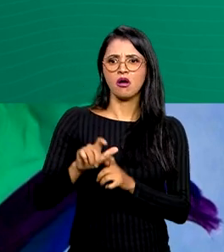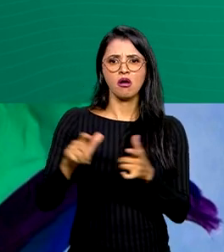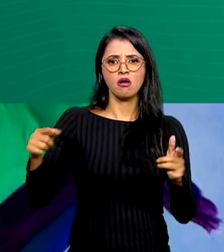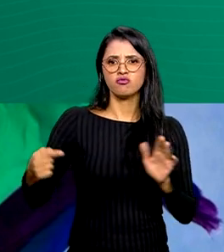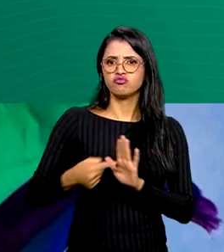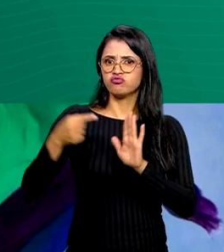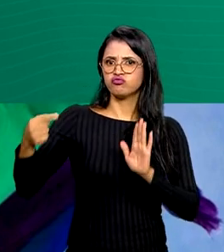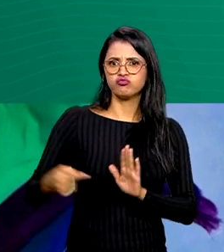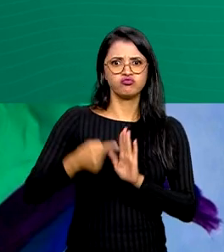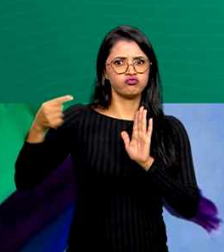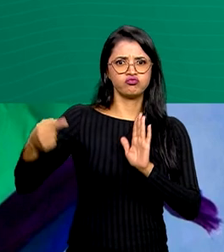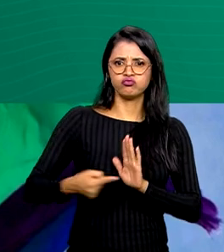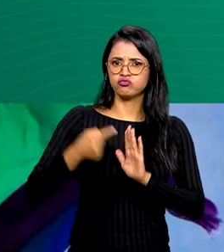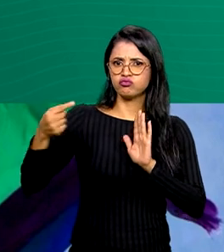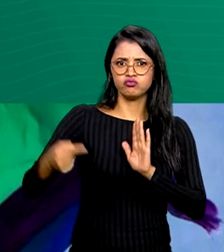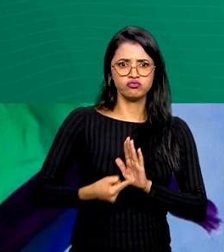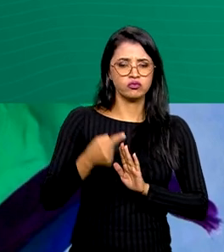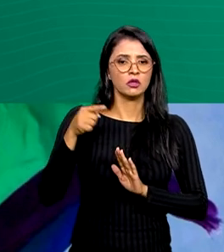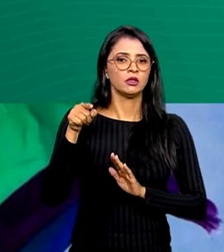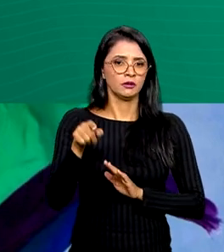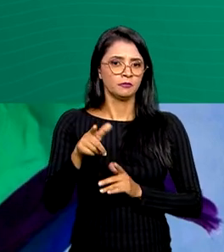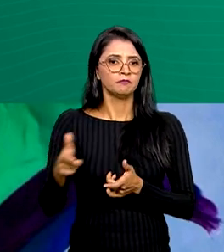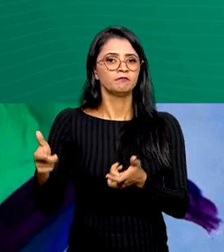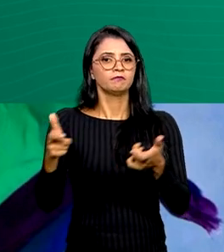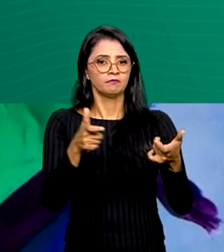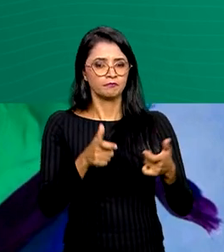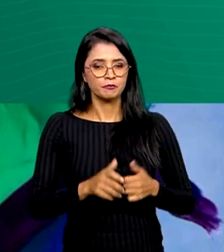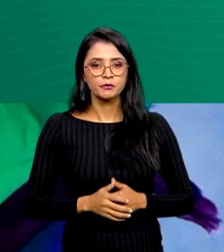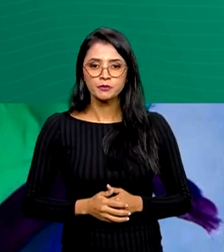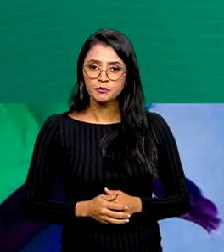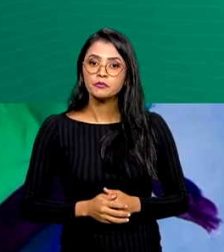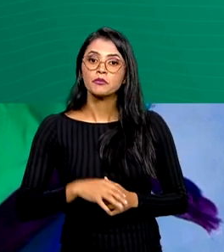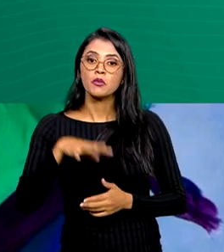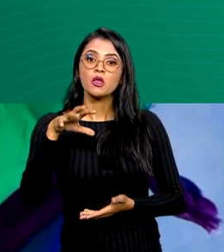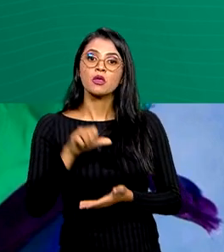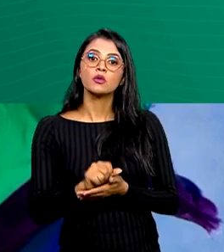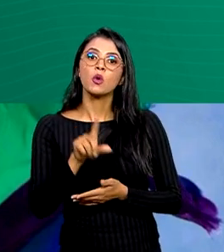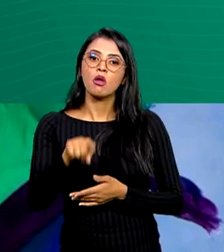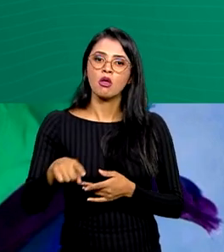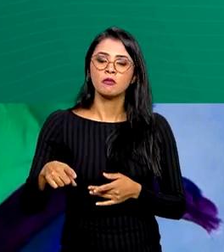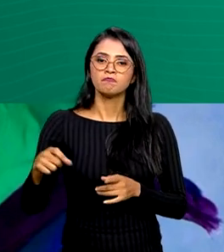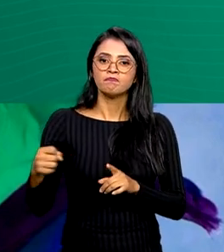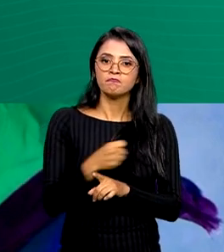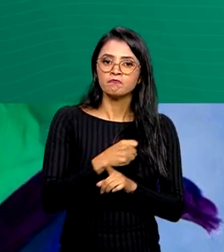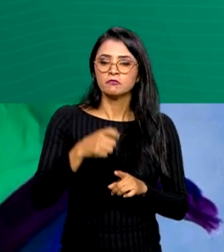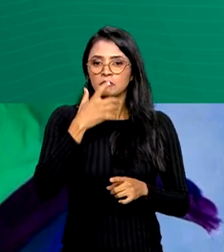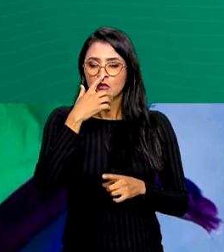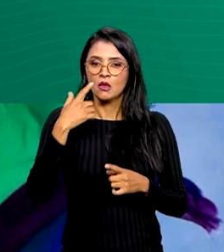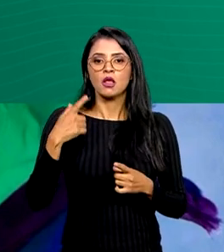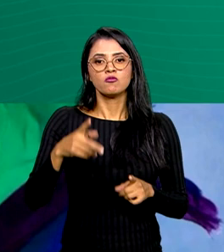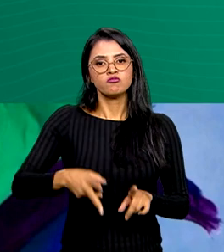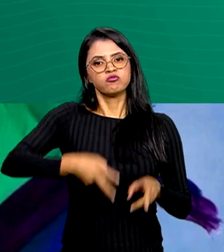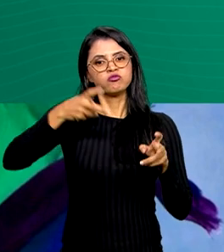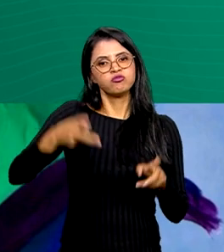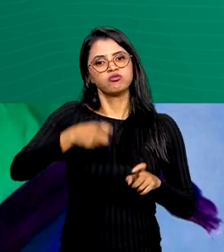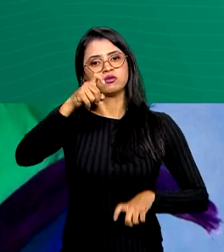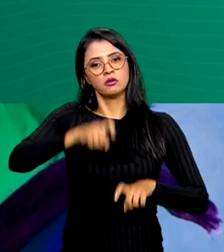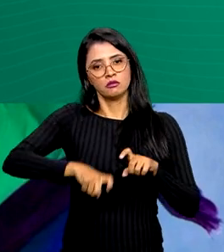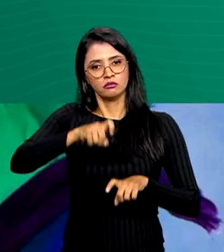registram o número de denúncias, respectivamente. Os registros são de maus tratos, exploração sexual,